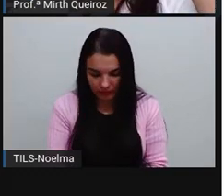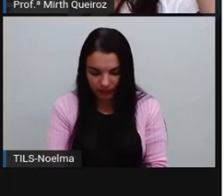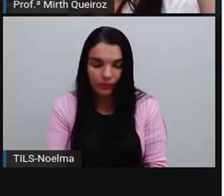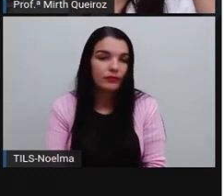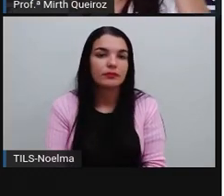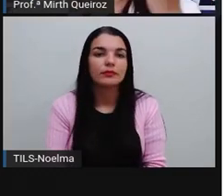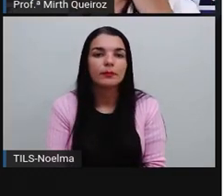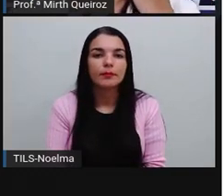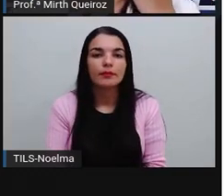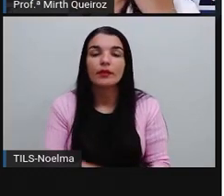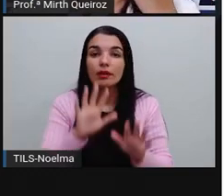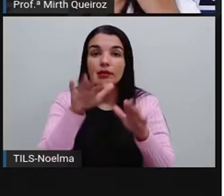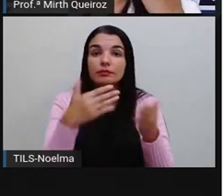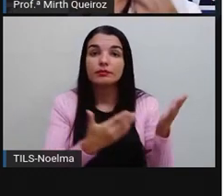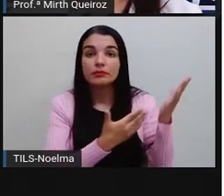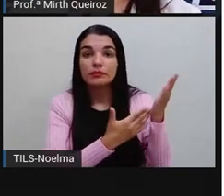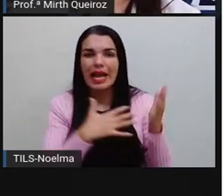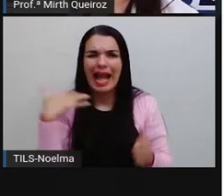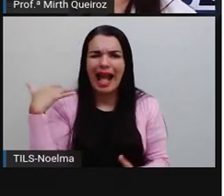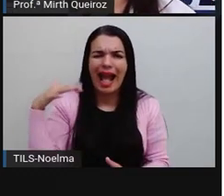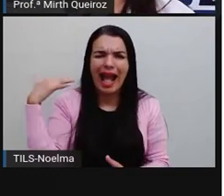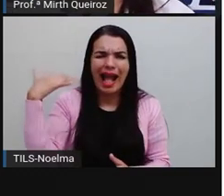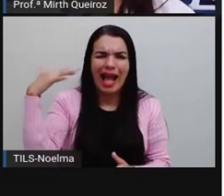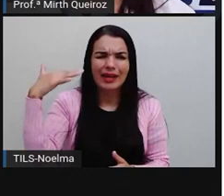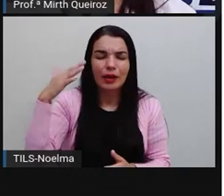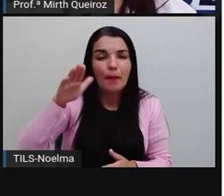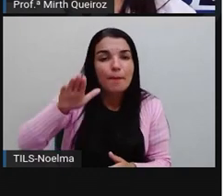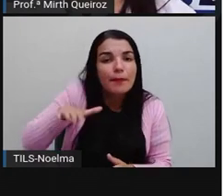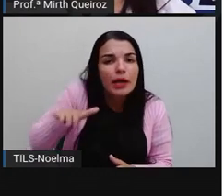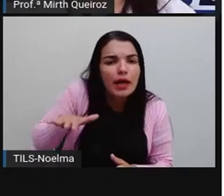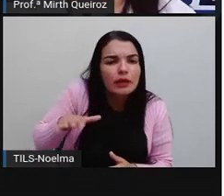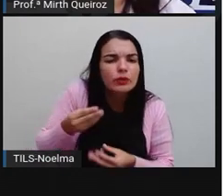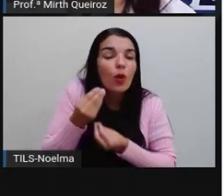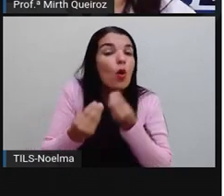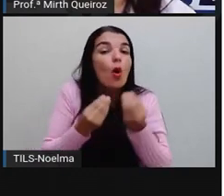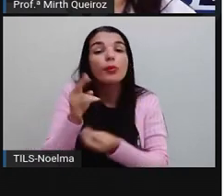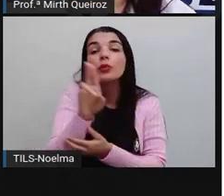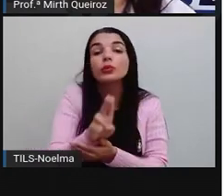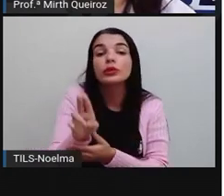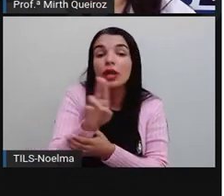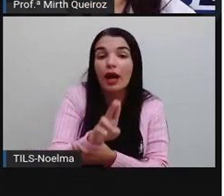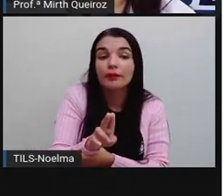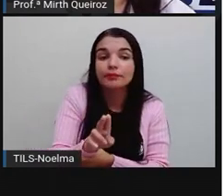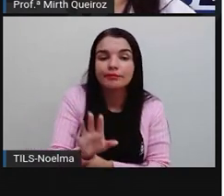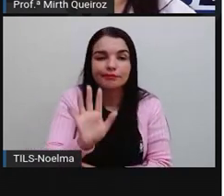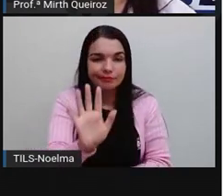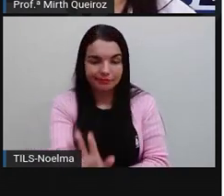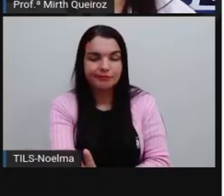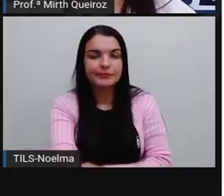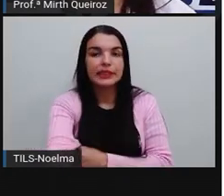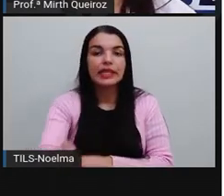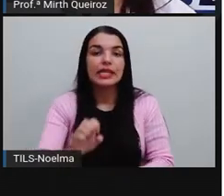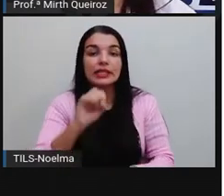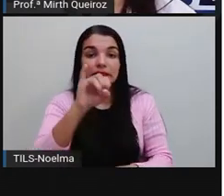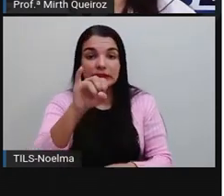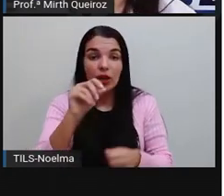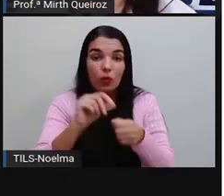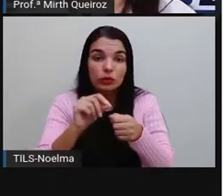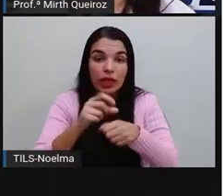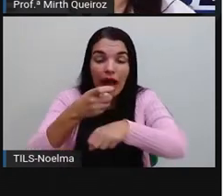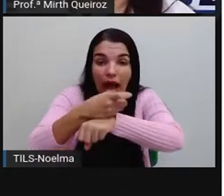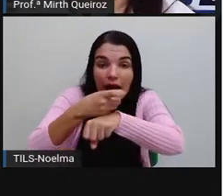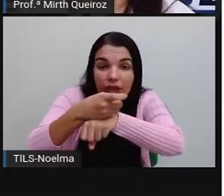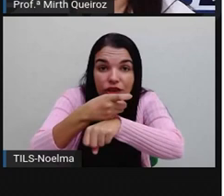Caro e barato, como usar? Se forem usadas como adjetivo,